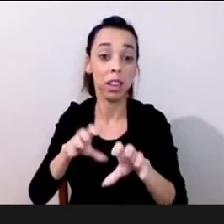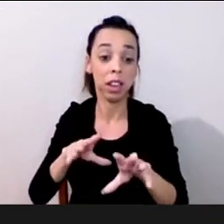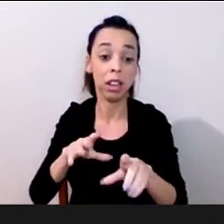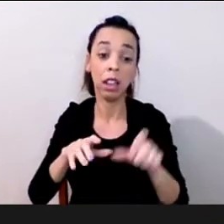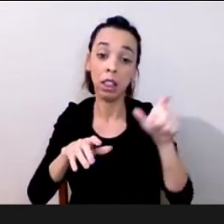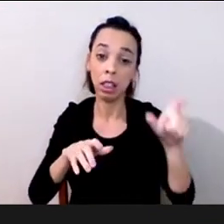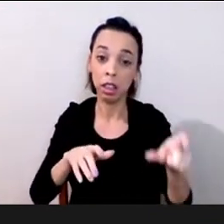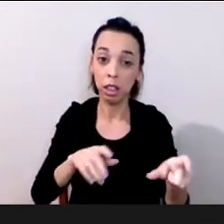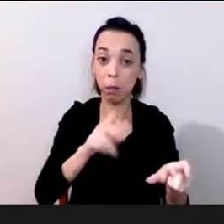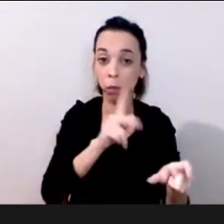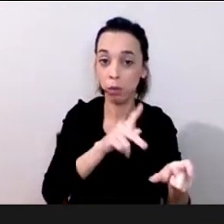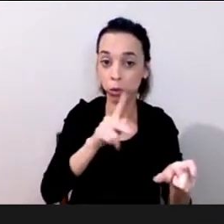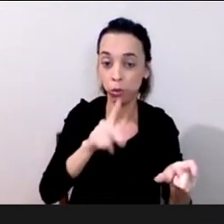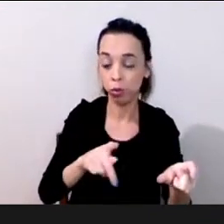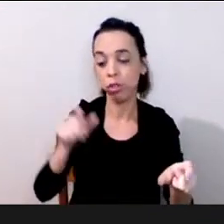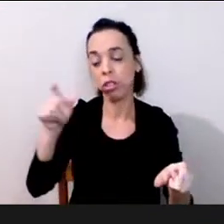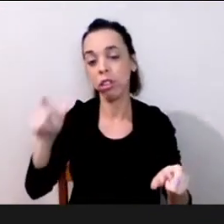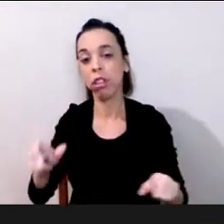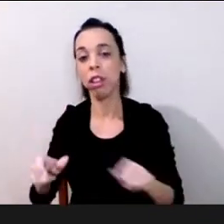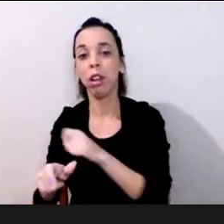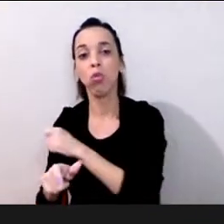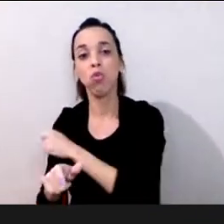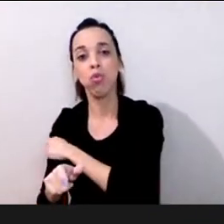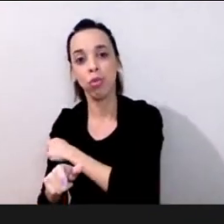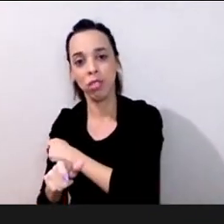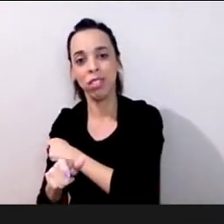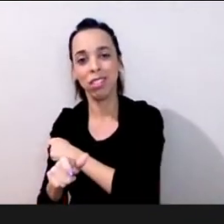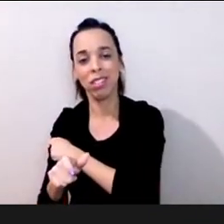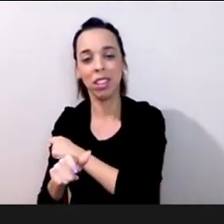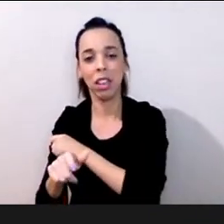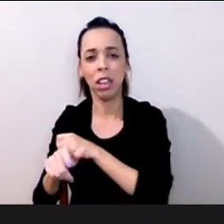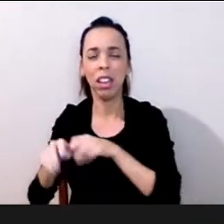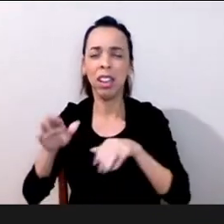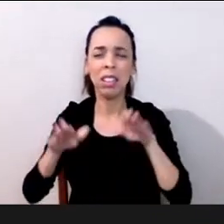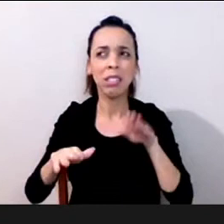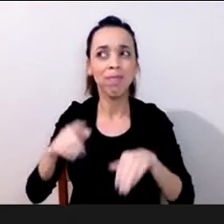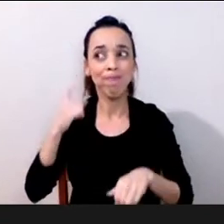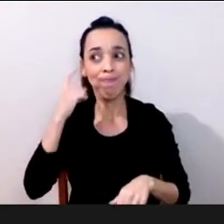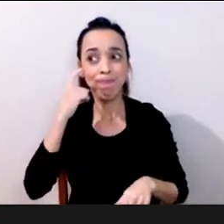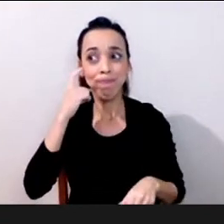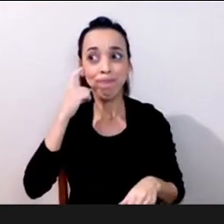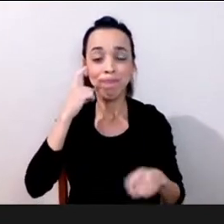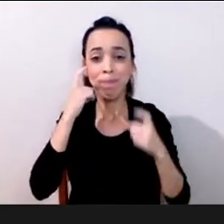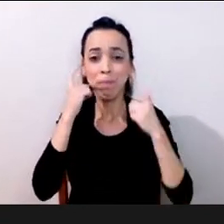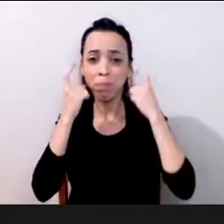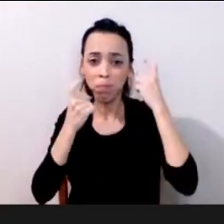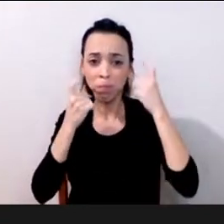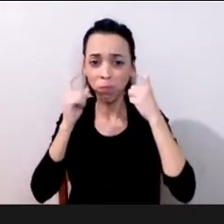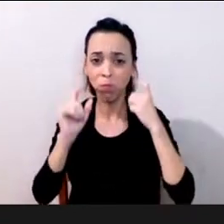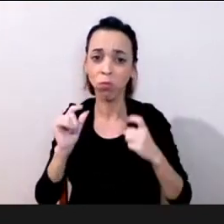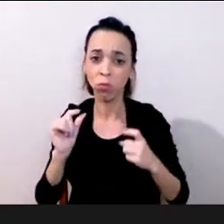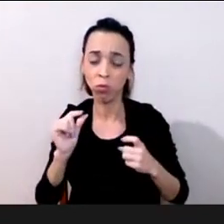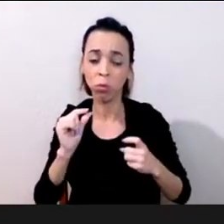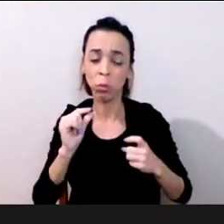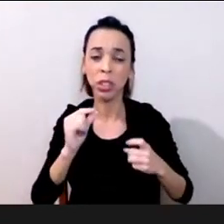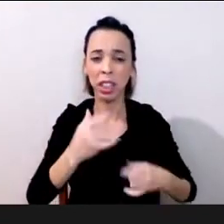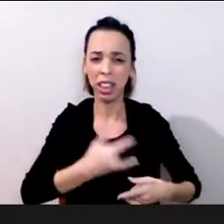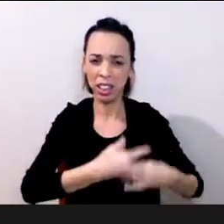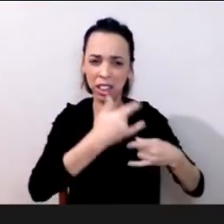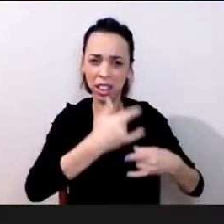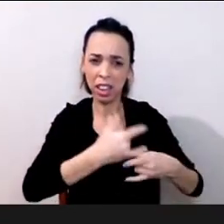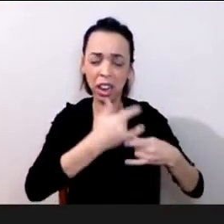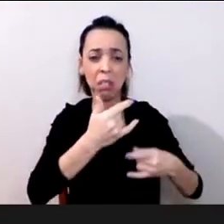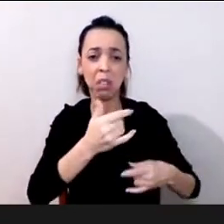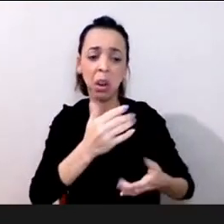alunos né me vem um receio às vezes de escutar né até algumas lives que eu já ouvi e educadores debatendo esse